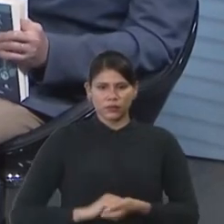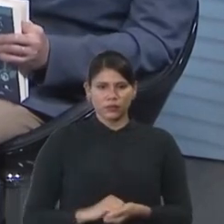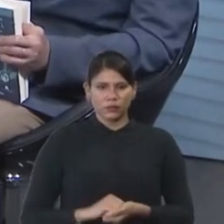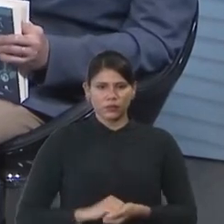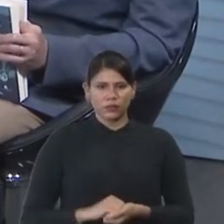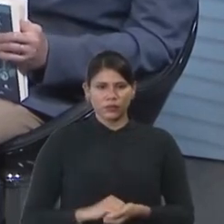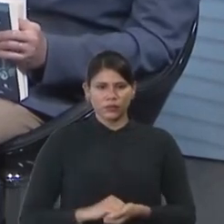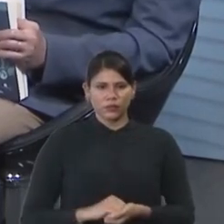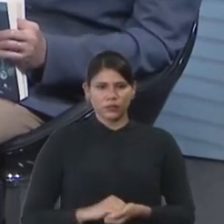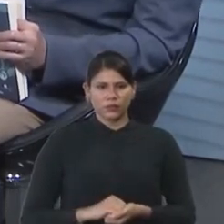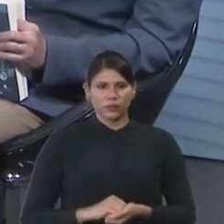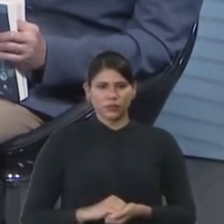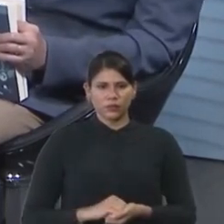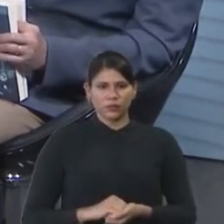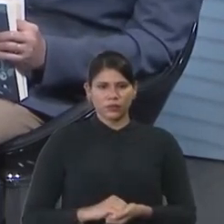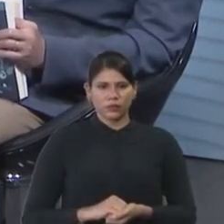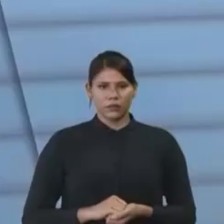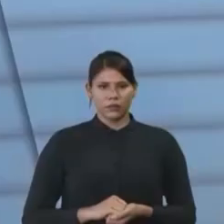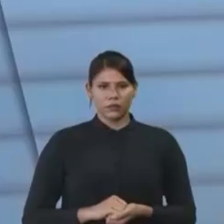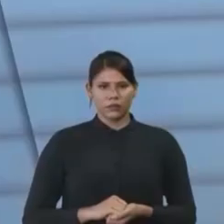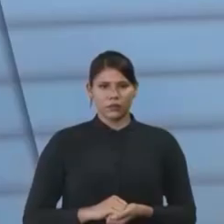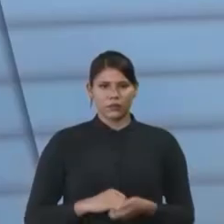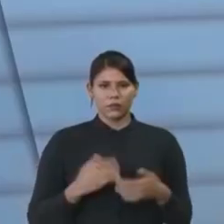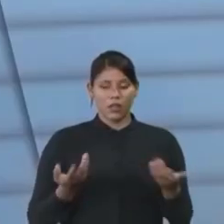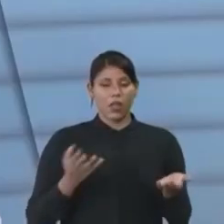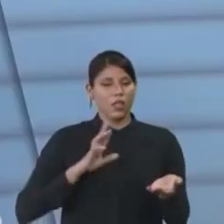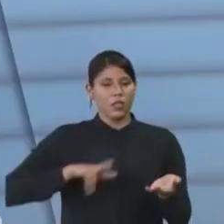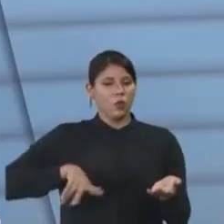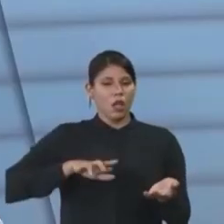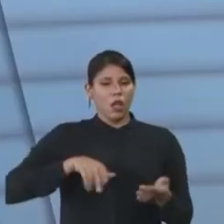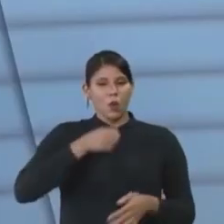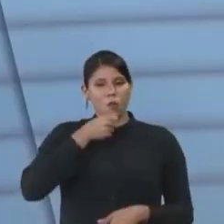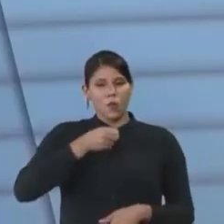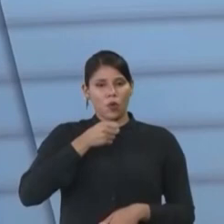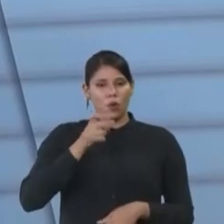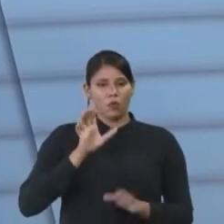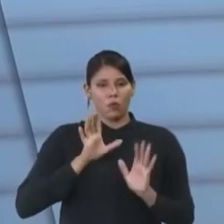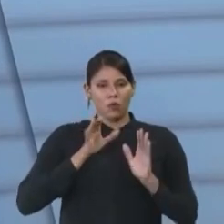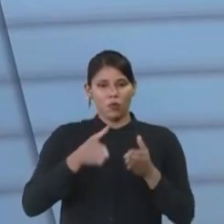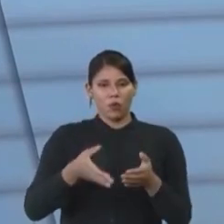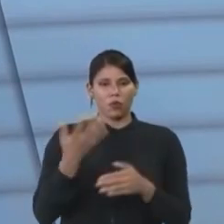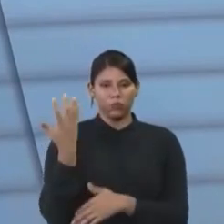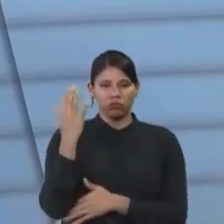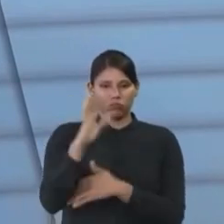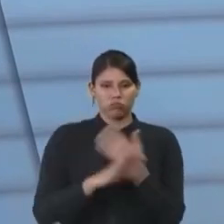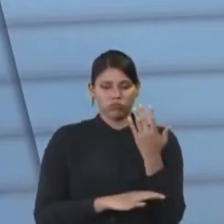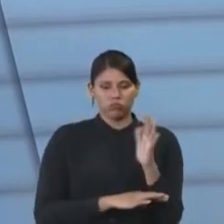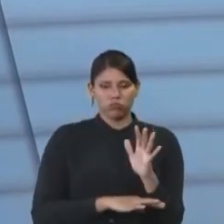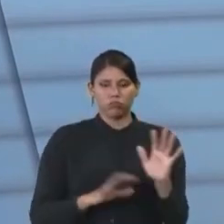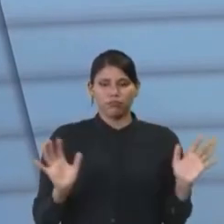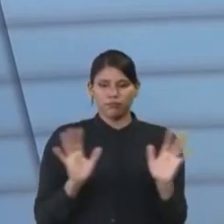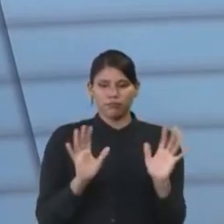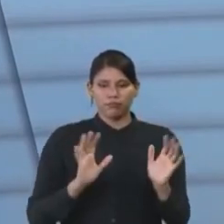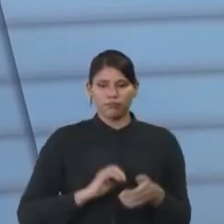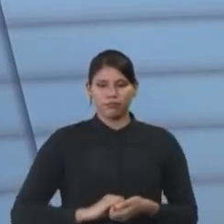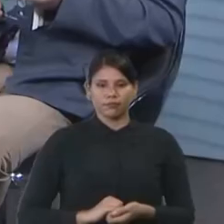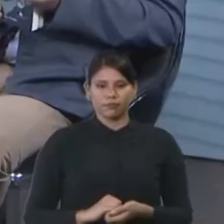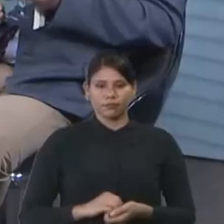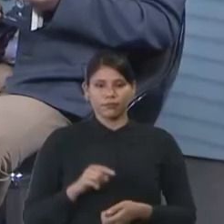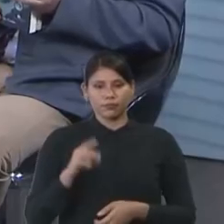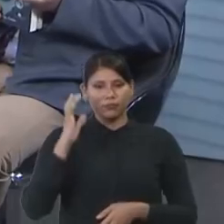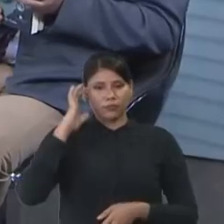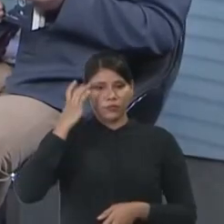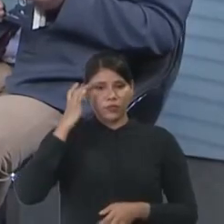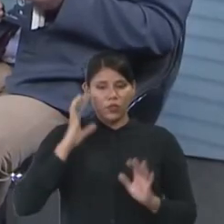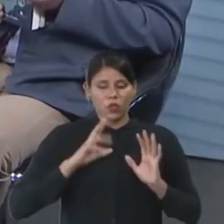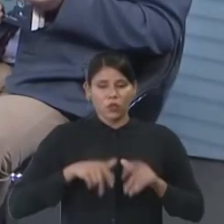como assim. É, mas aí não é um programa voltado para a educação ambiental, entendeu? Agora, doutora Blaine, a senhora não acha que tudo no Brasil